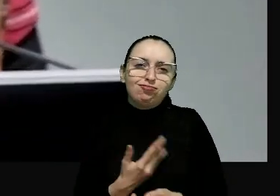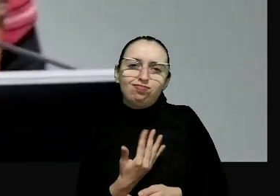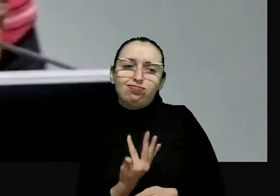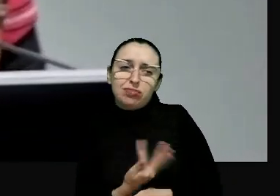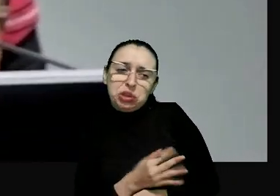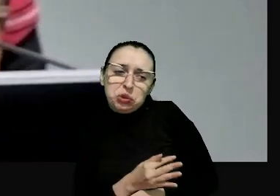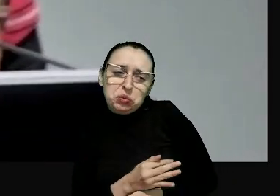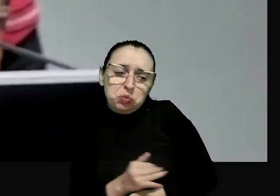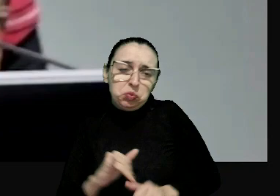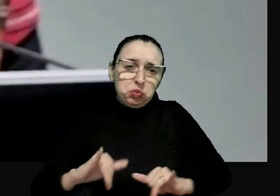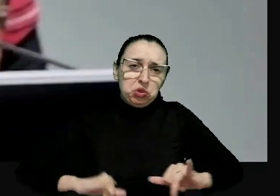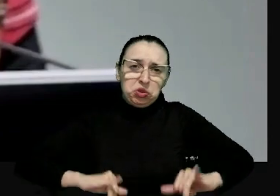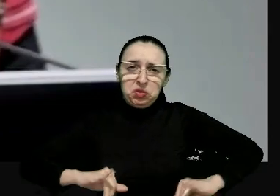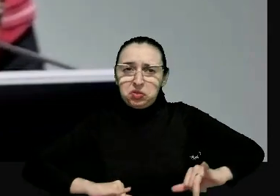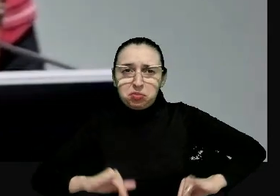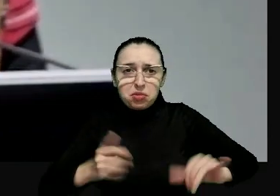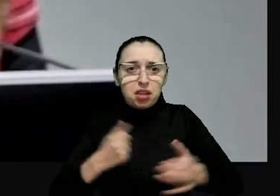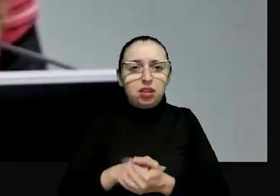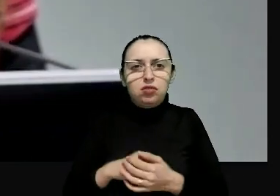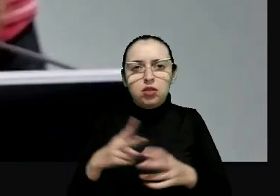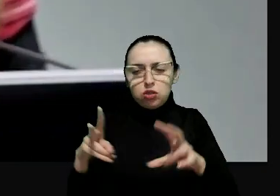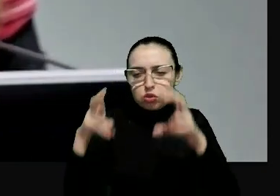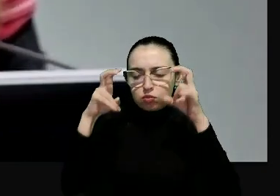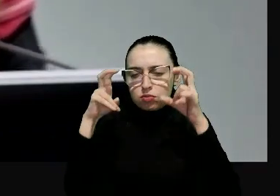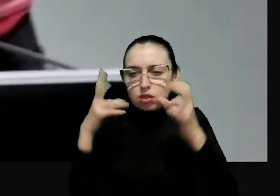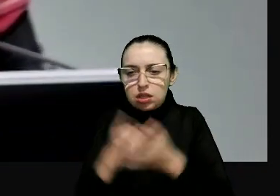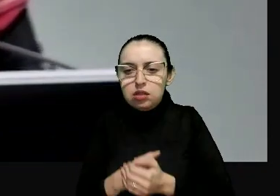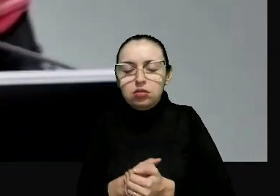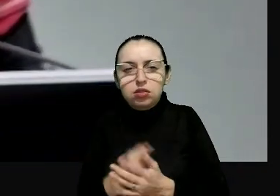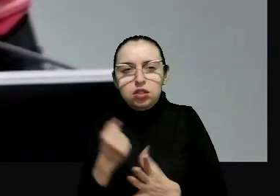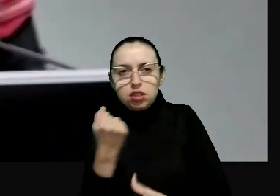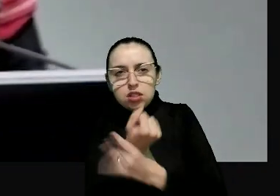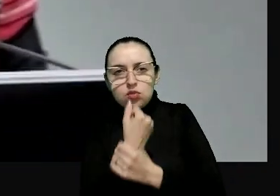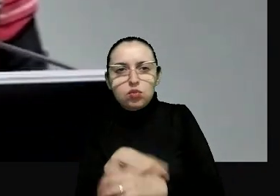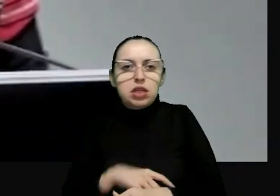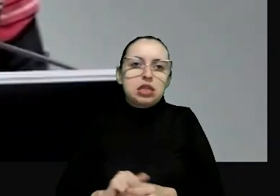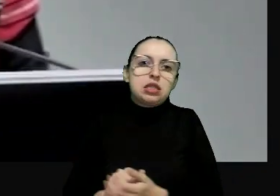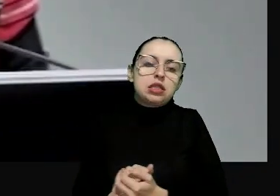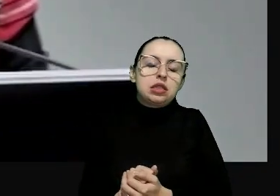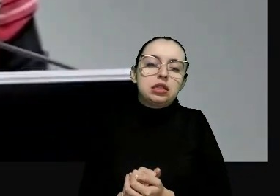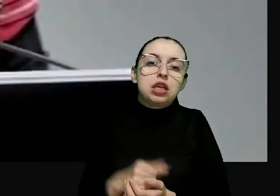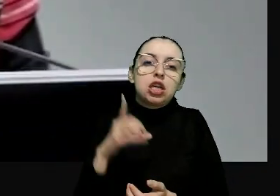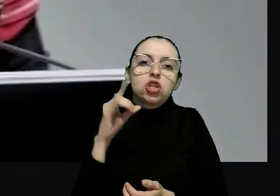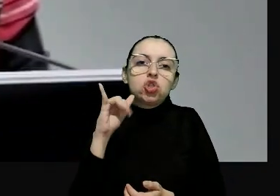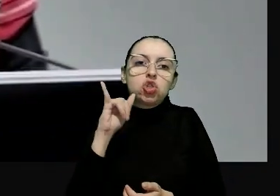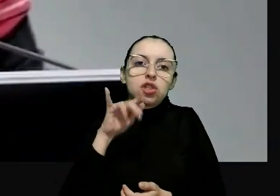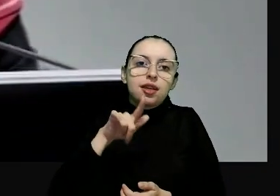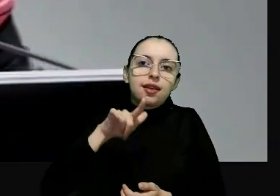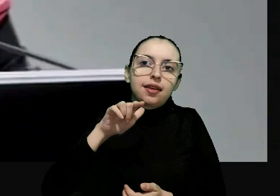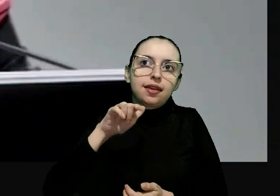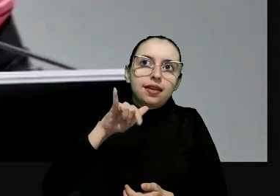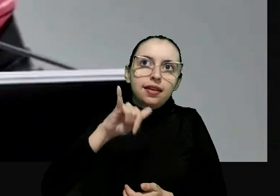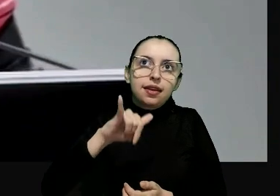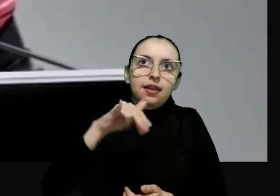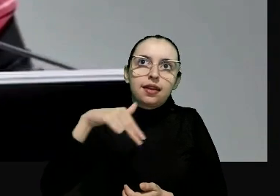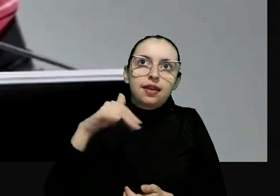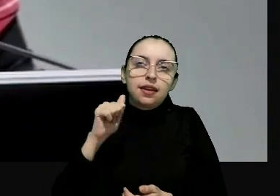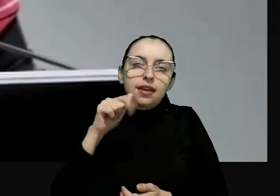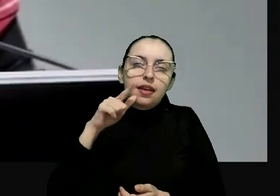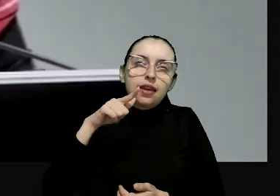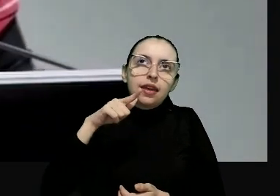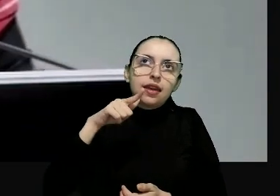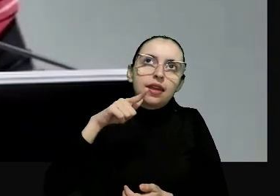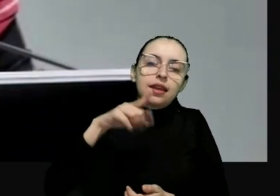dor e há sofrimento e há ambição de resguardar dignidades. A Constituição Brasileira tem